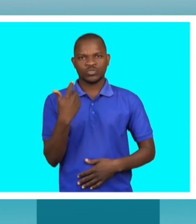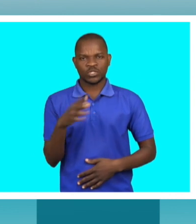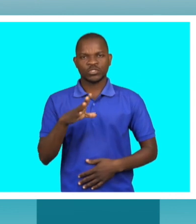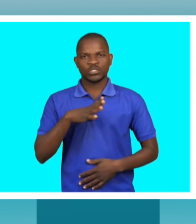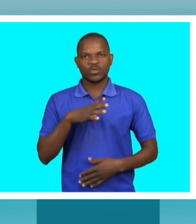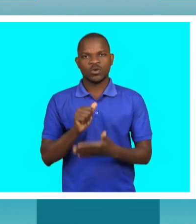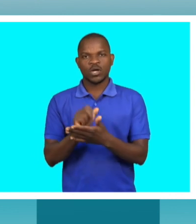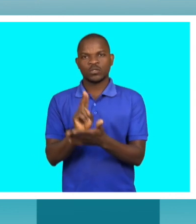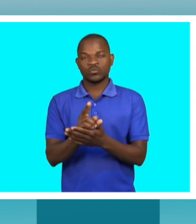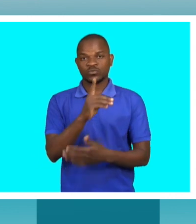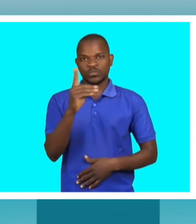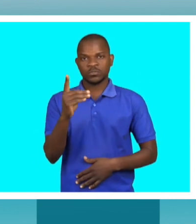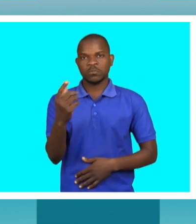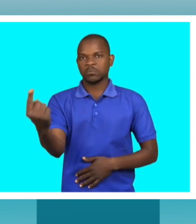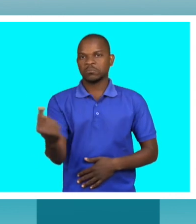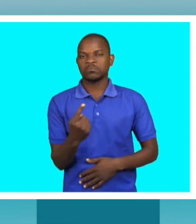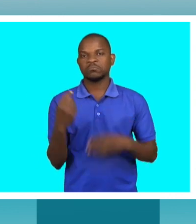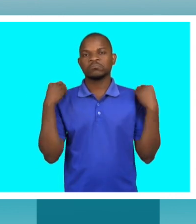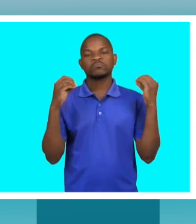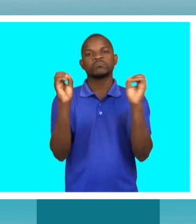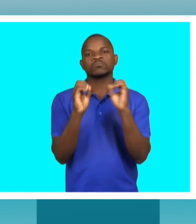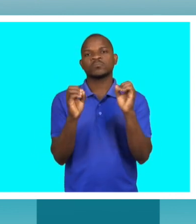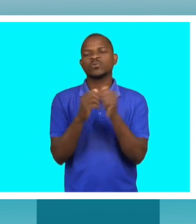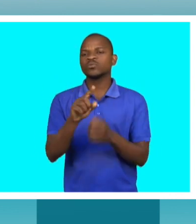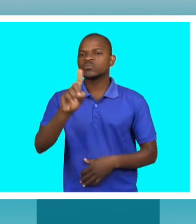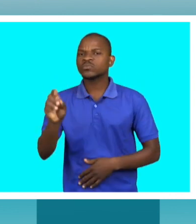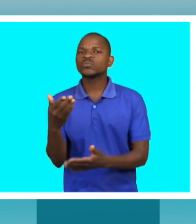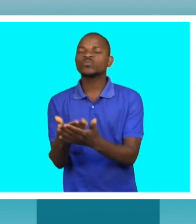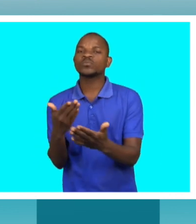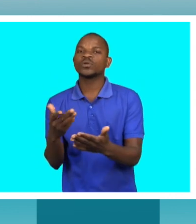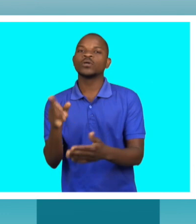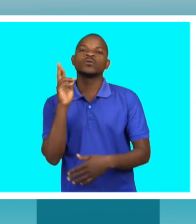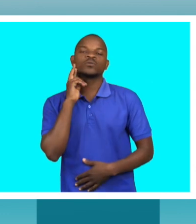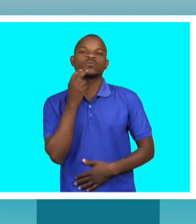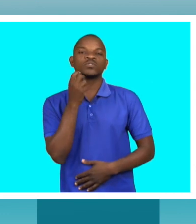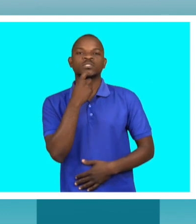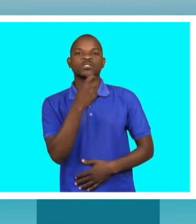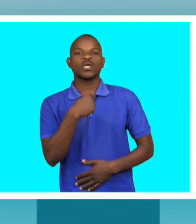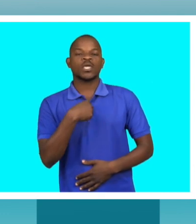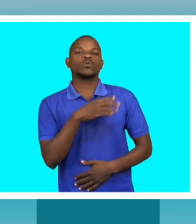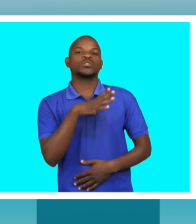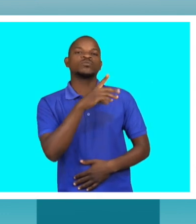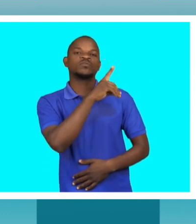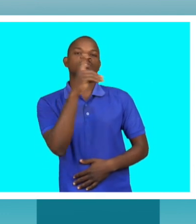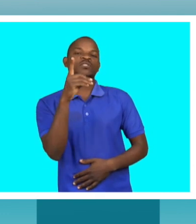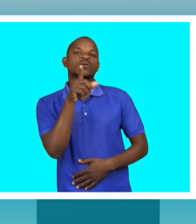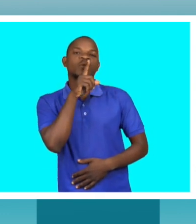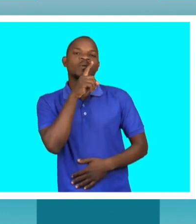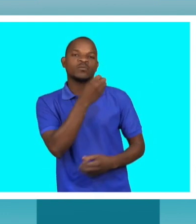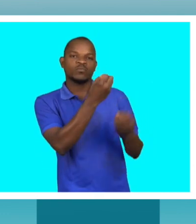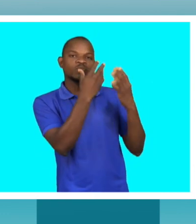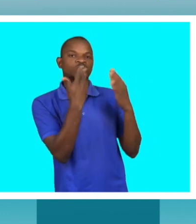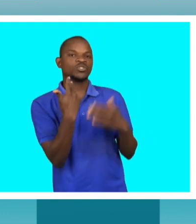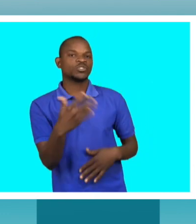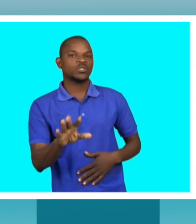aluno para dor de deficiência ele não vê as minhas aulas. E quando pergunto aos colegas, os pais dizem que não podem ir à aula porque ele é portador de deficiência. Então,